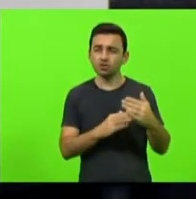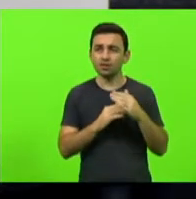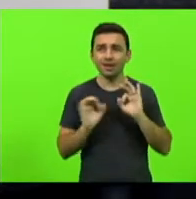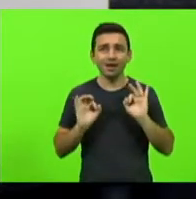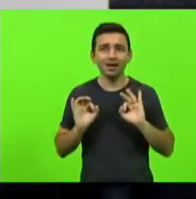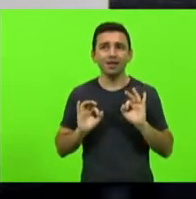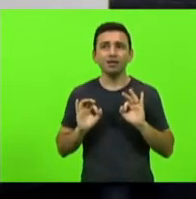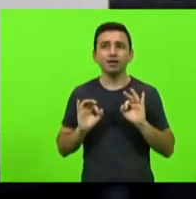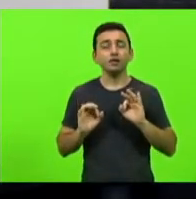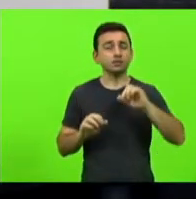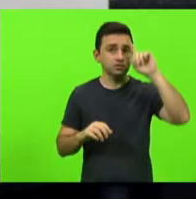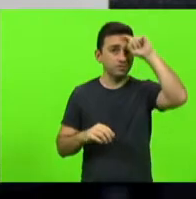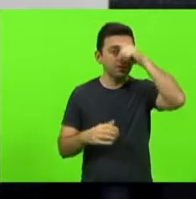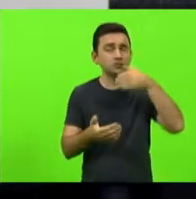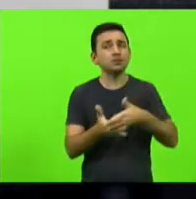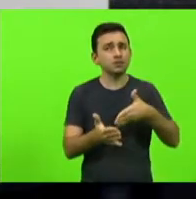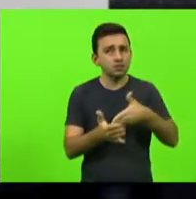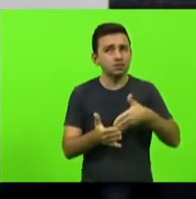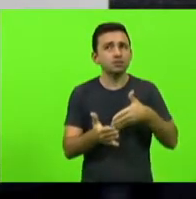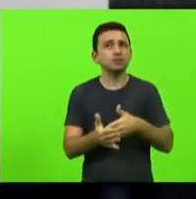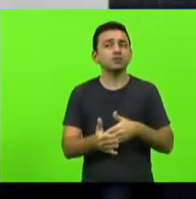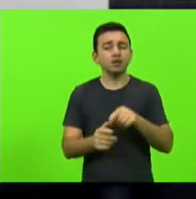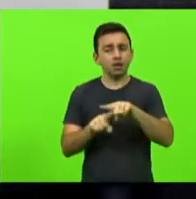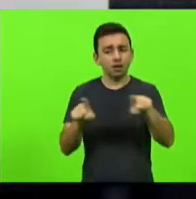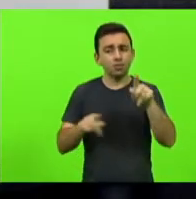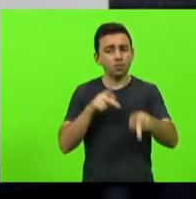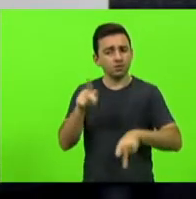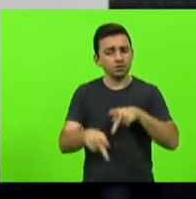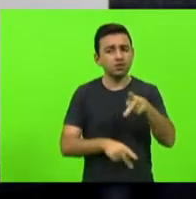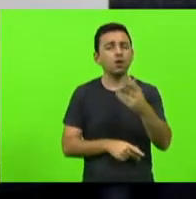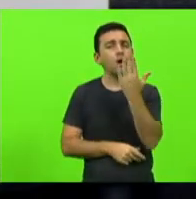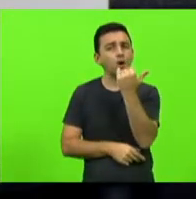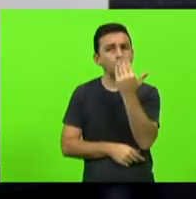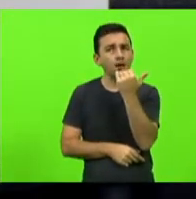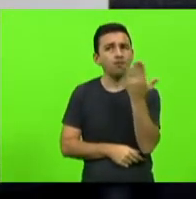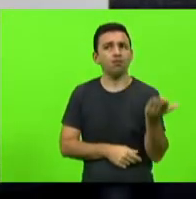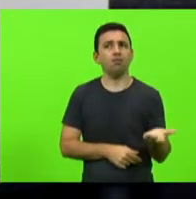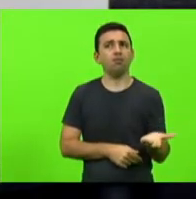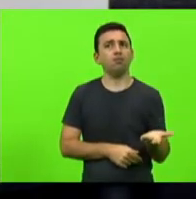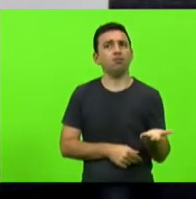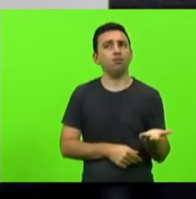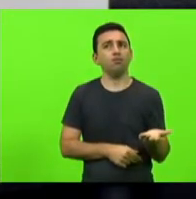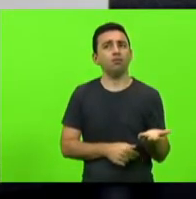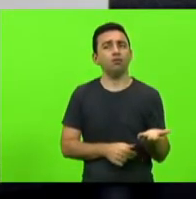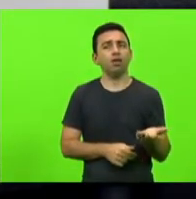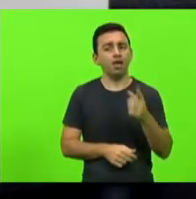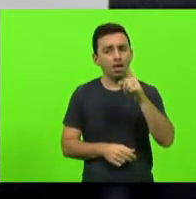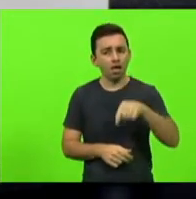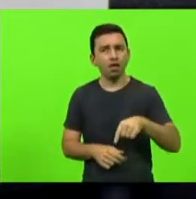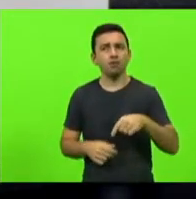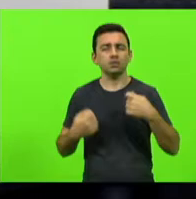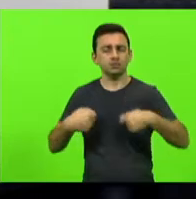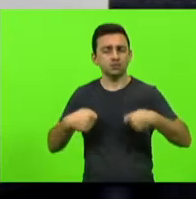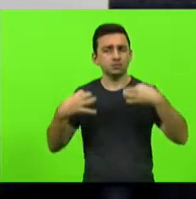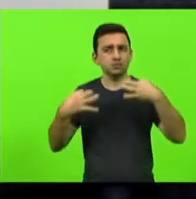o catarinense de comer que é o que tem de mais digno na pessoa ter alimento não é deputado Gessé?